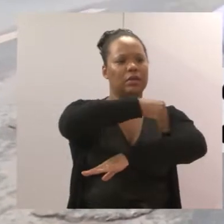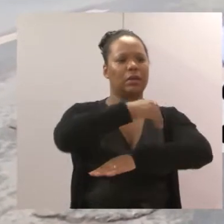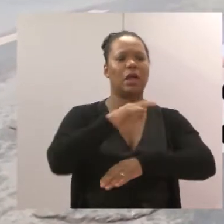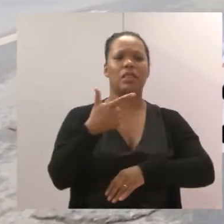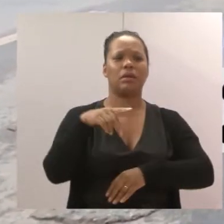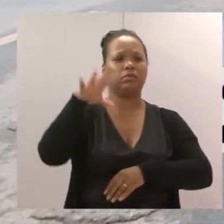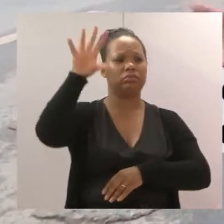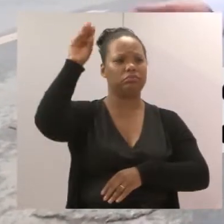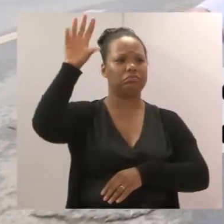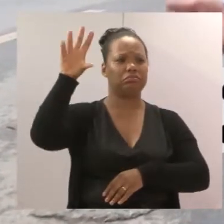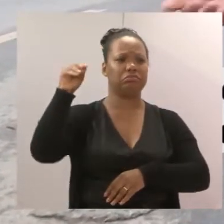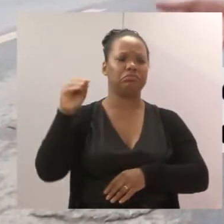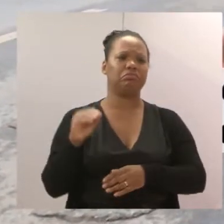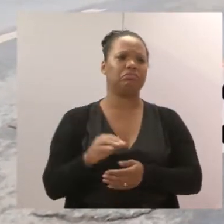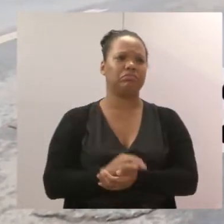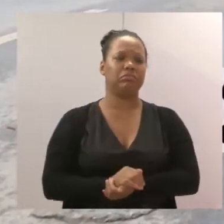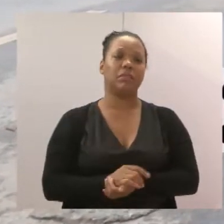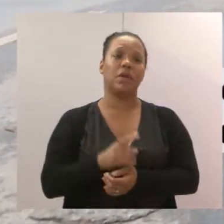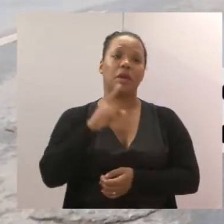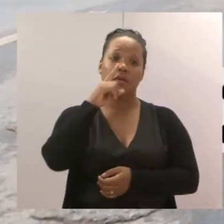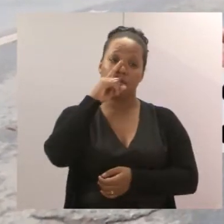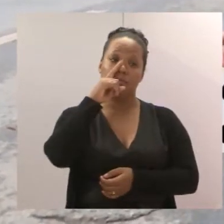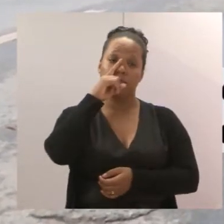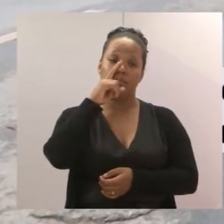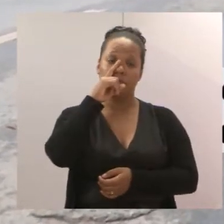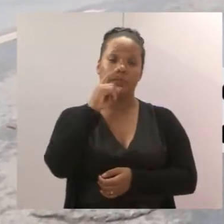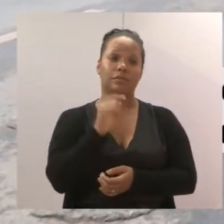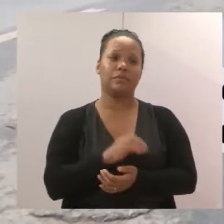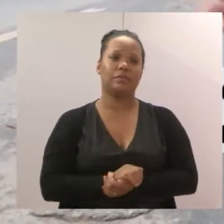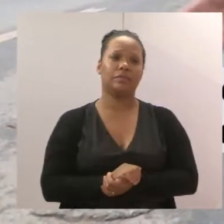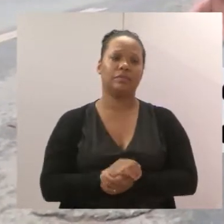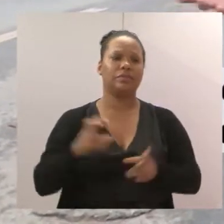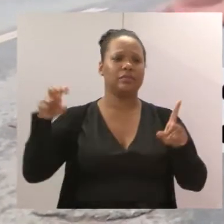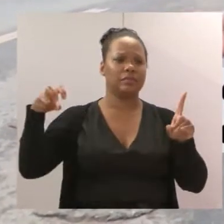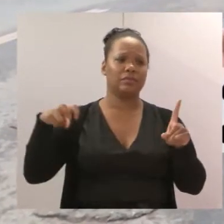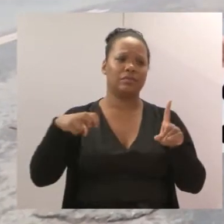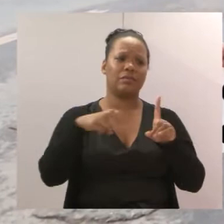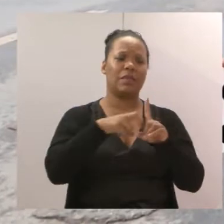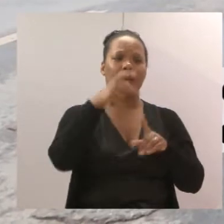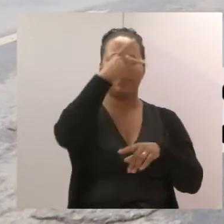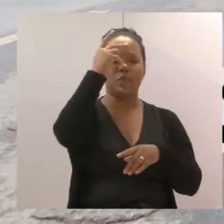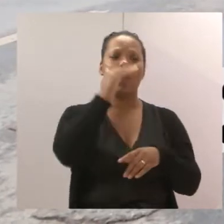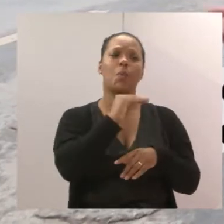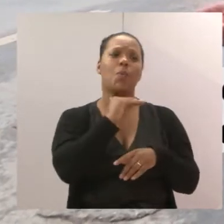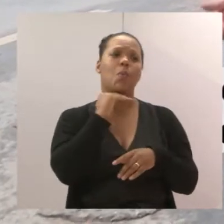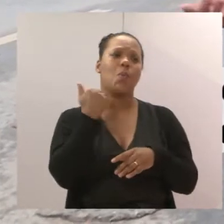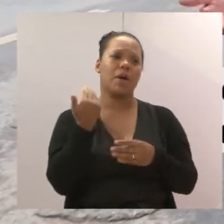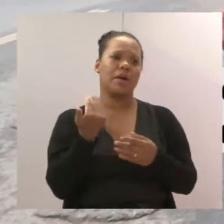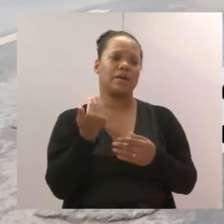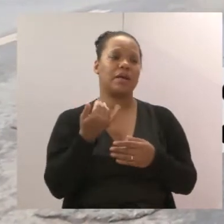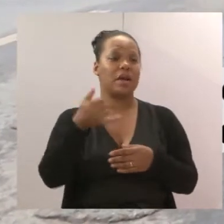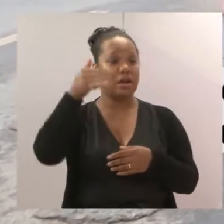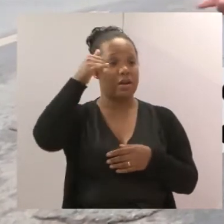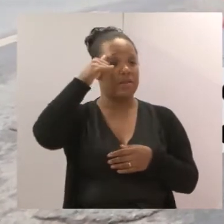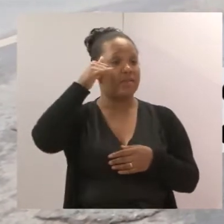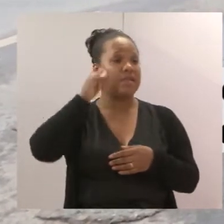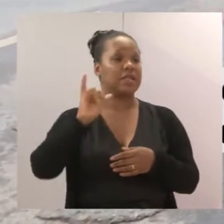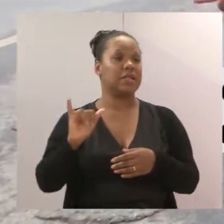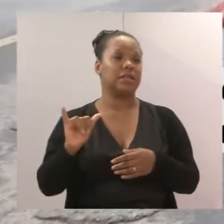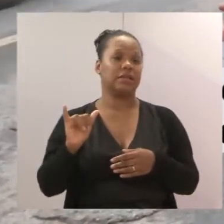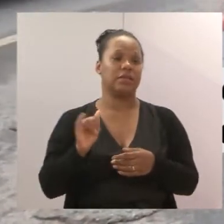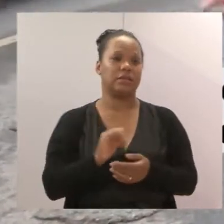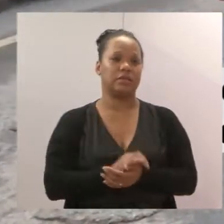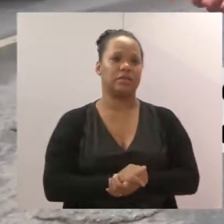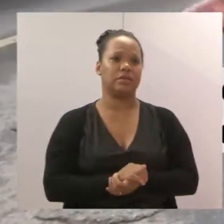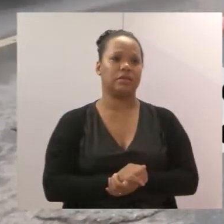sinalização nenhuma e pode acontecer mesmo aqui uma morte aqui nesse local. antes que morra, então a gente